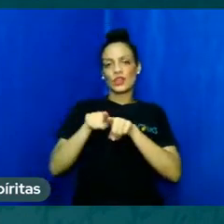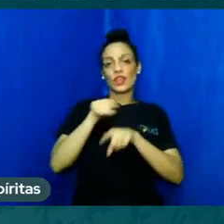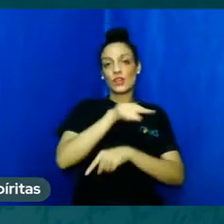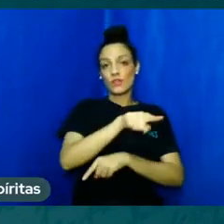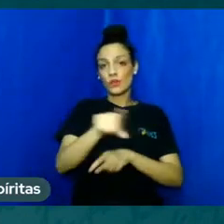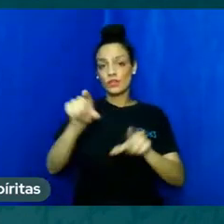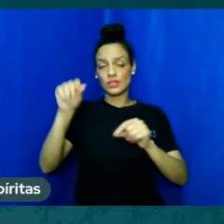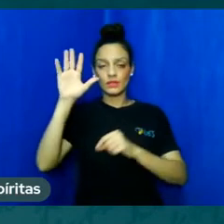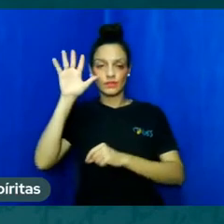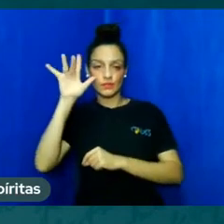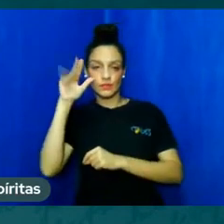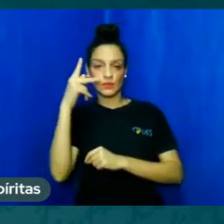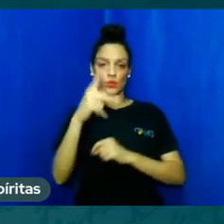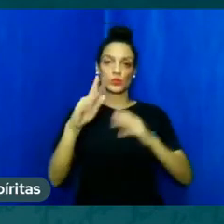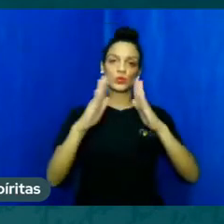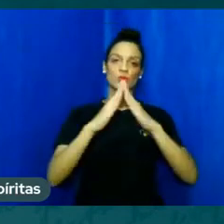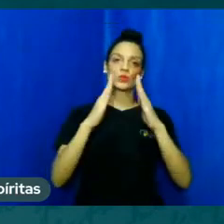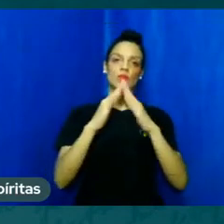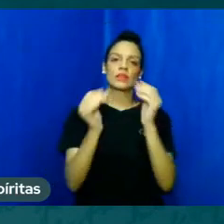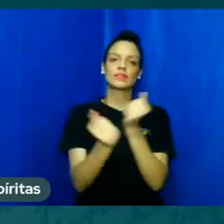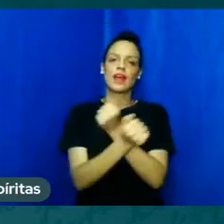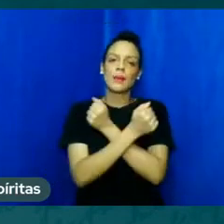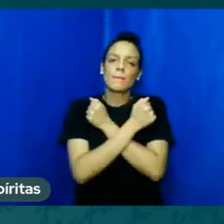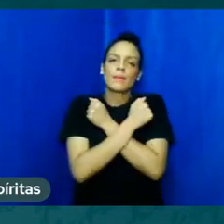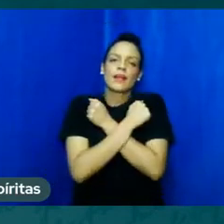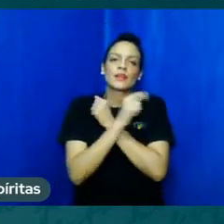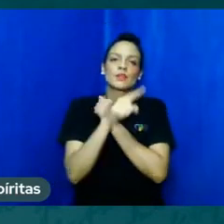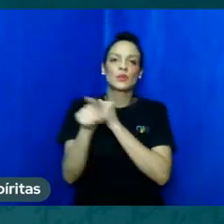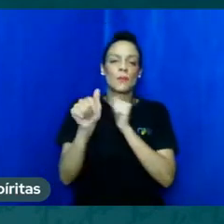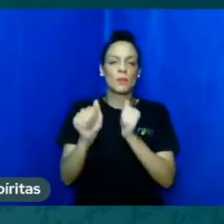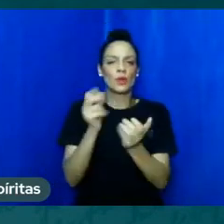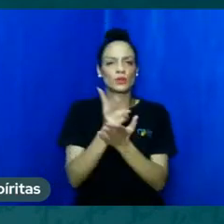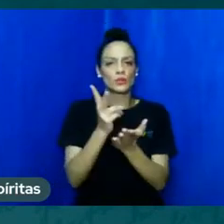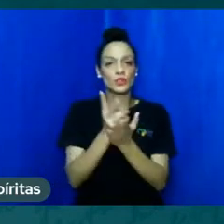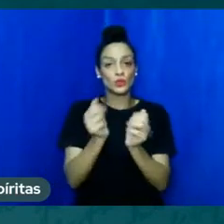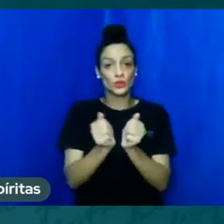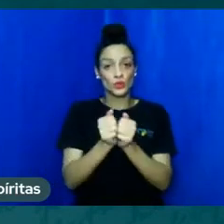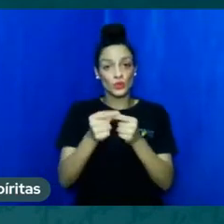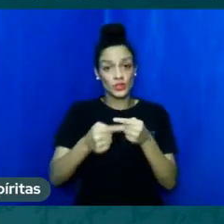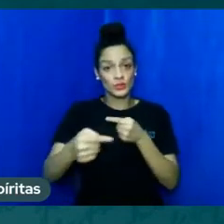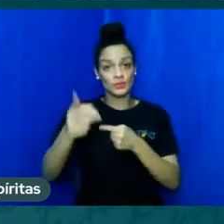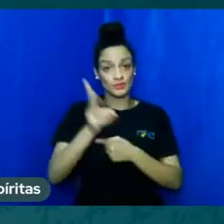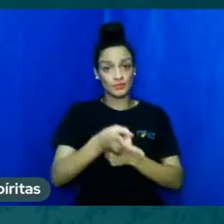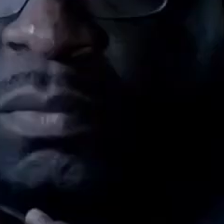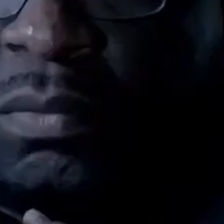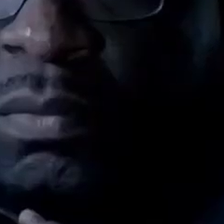o nosso abraço carinhoso esteja conosco estaremos juntos na semana que vem